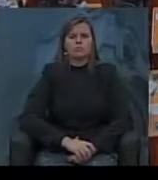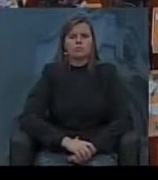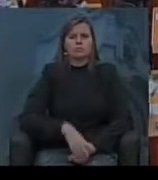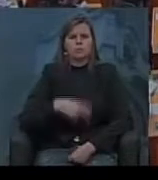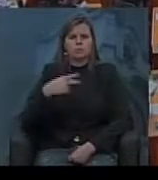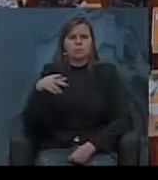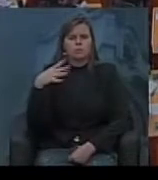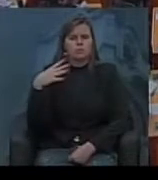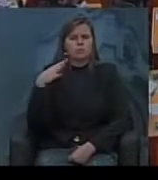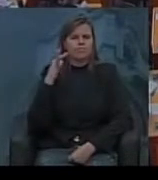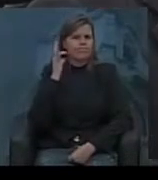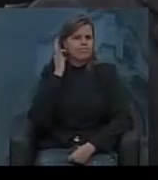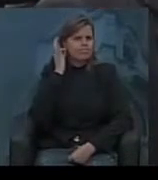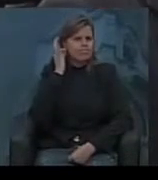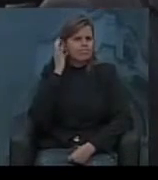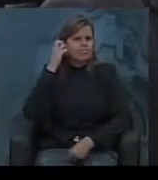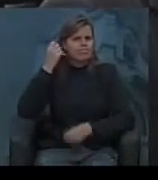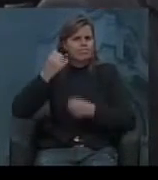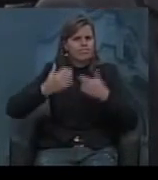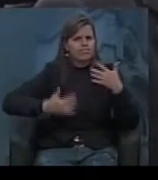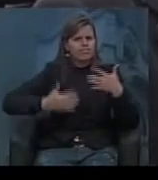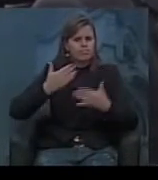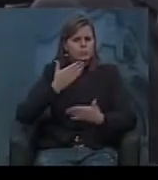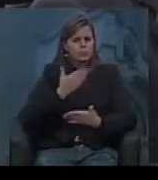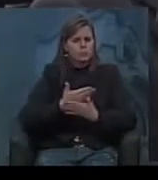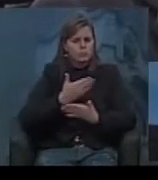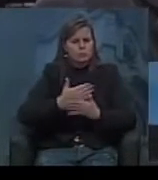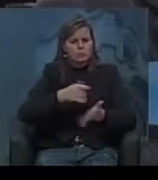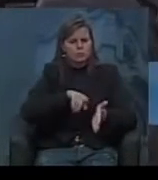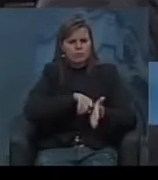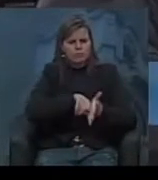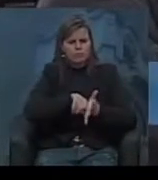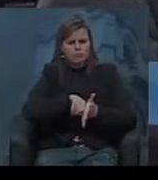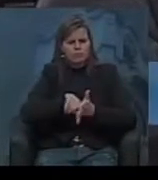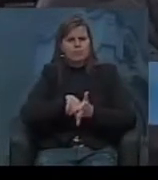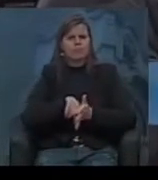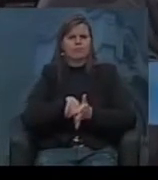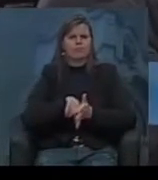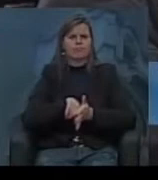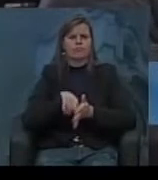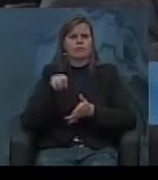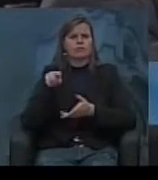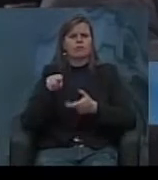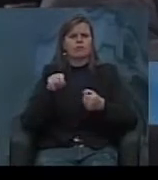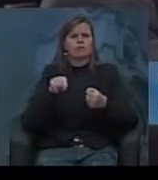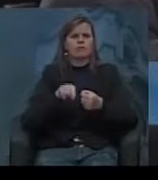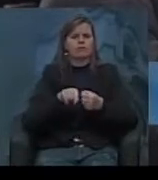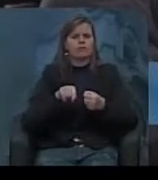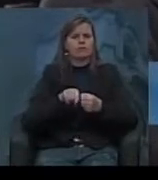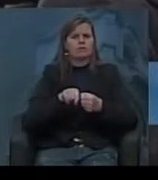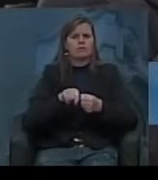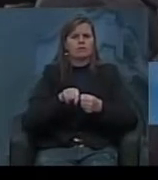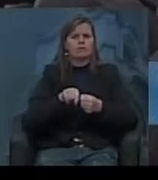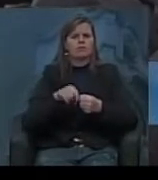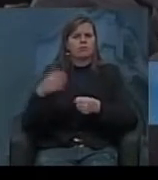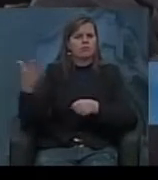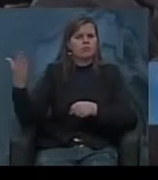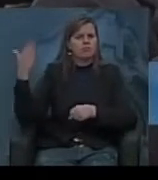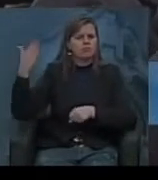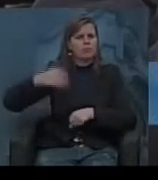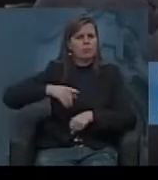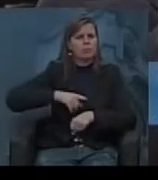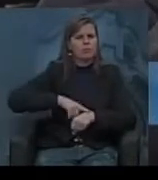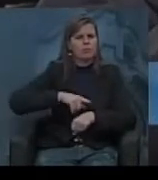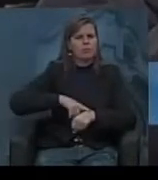brilhante análise que faz, que fez, do período